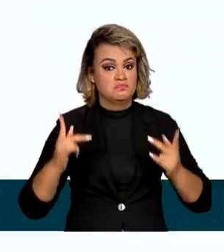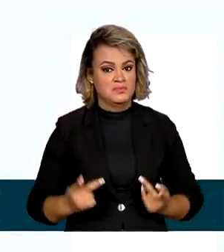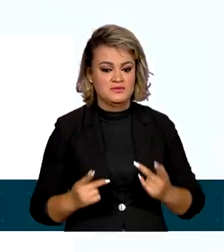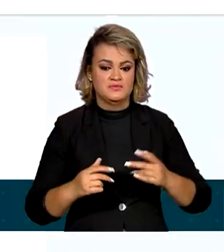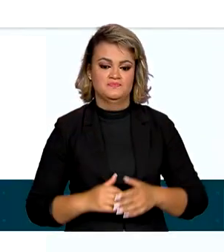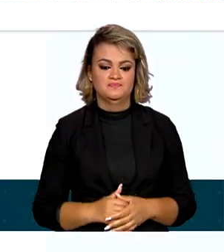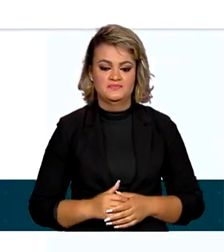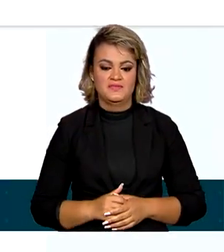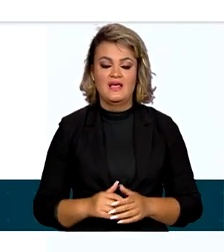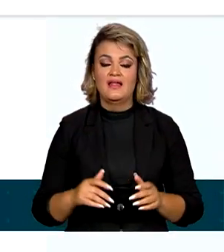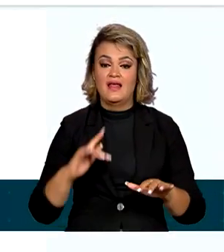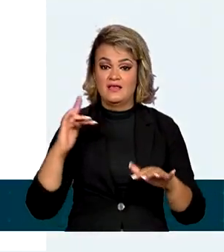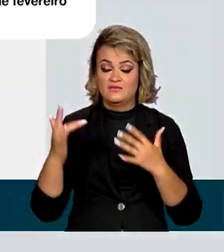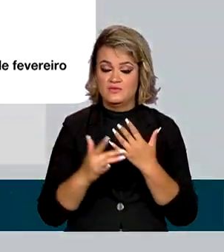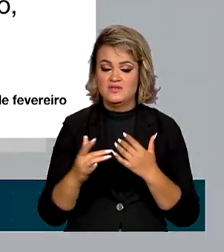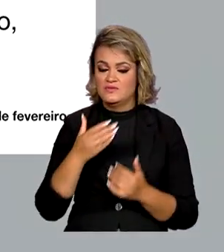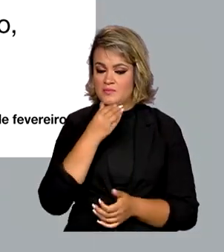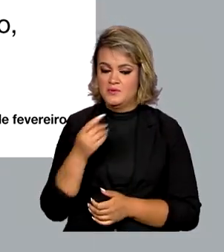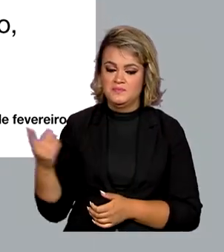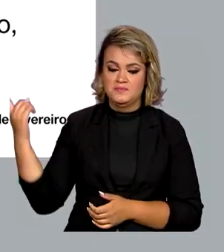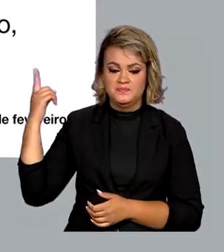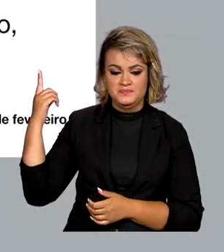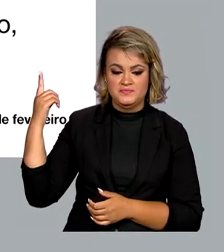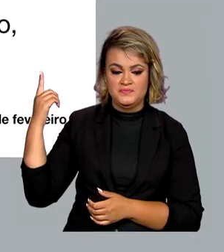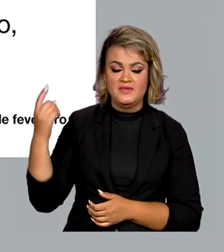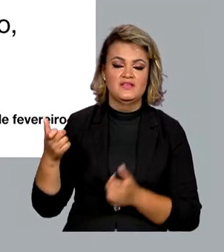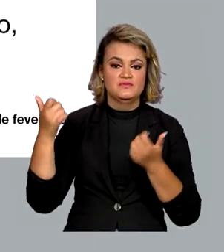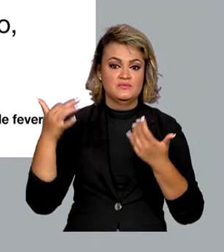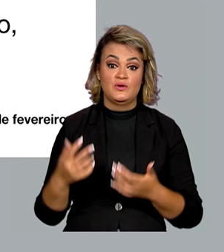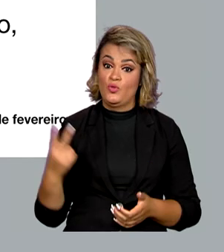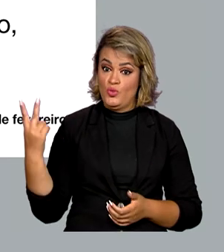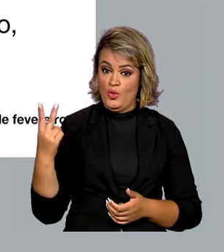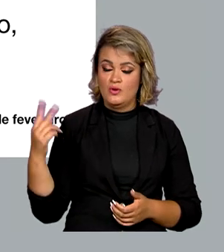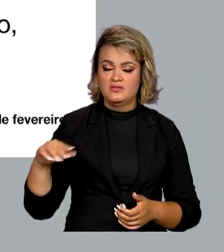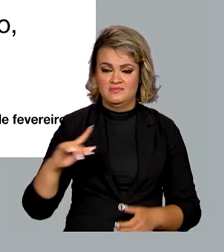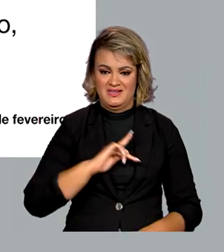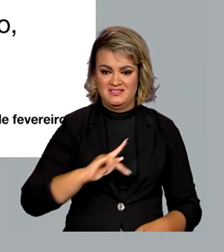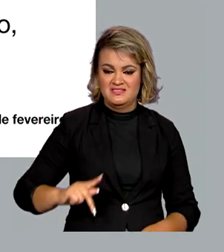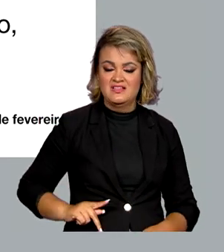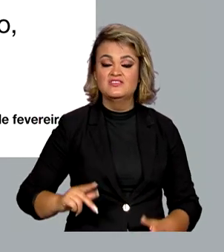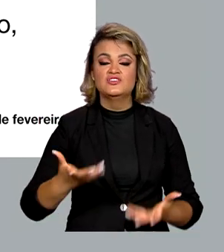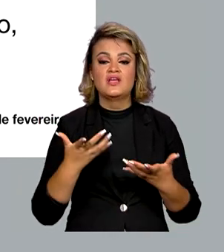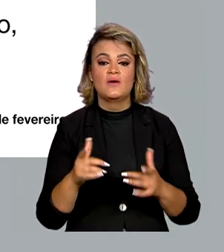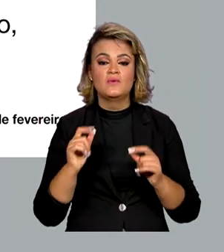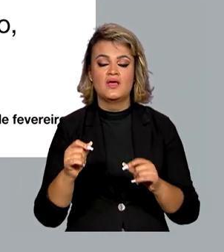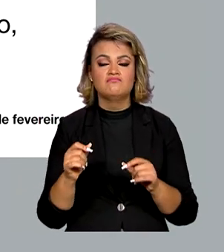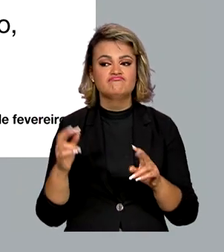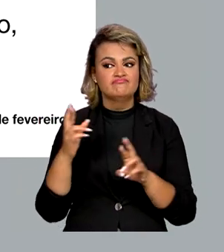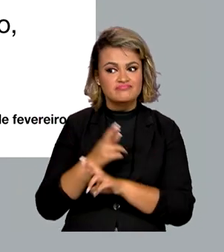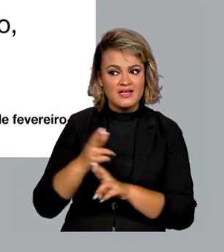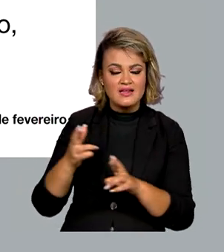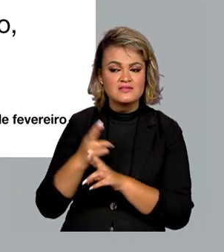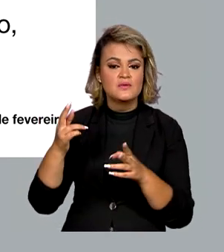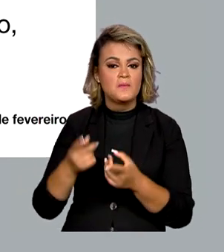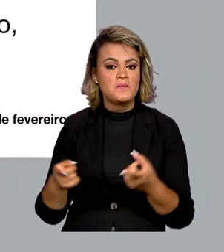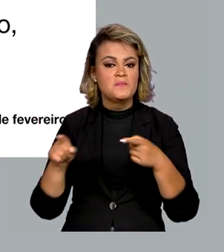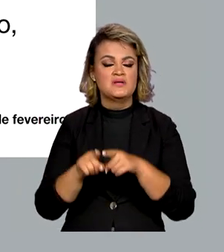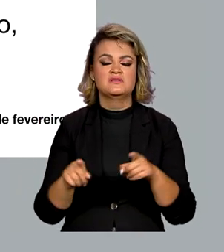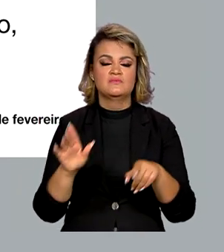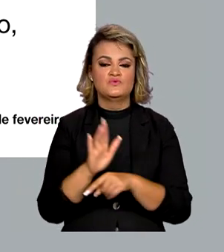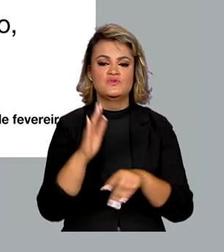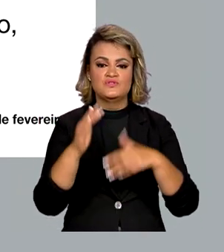Pelas redes sociais, Lula disse que os dois presidentes querem também construir relações de parceria e